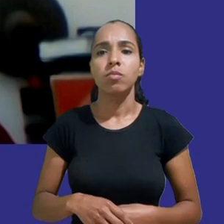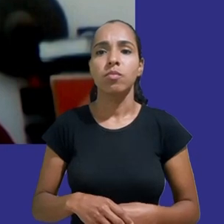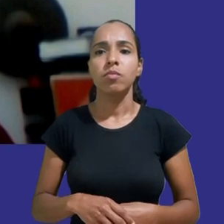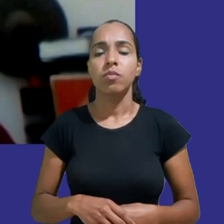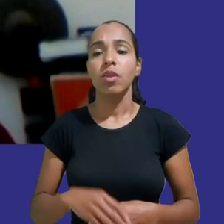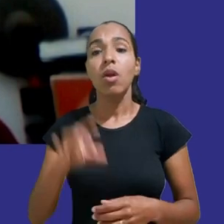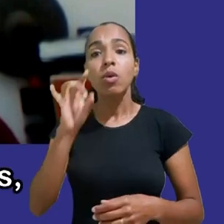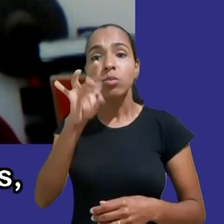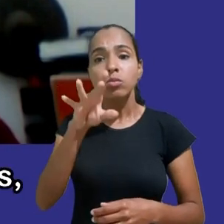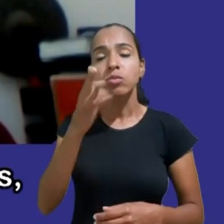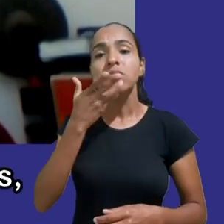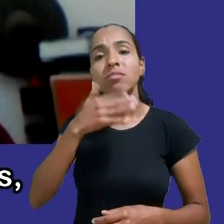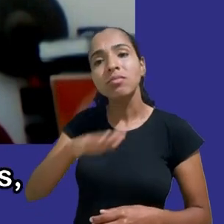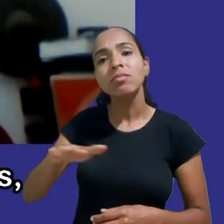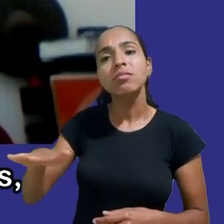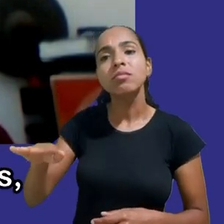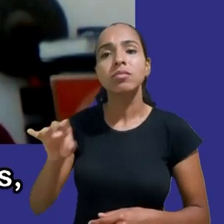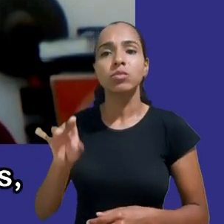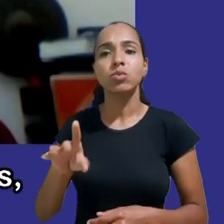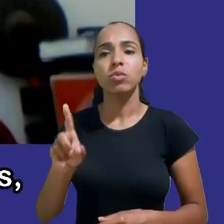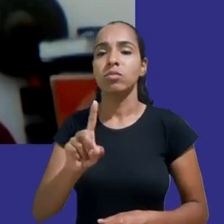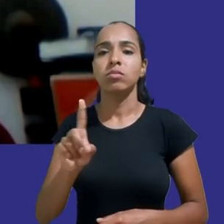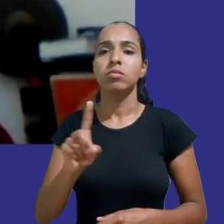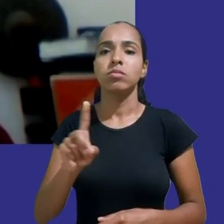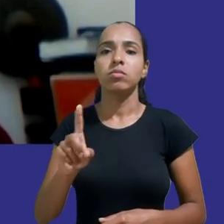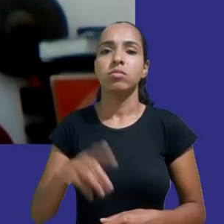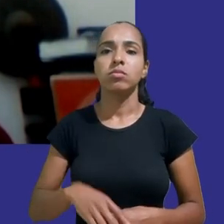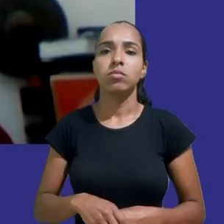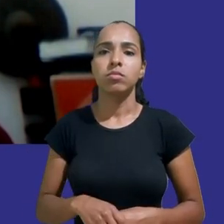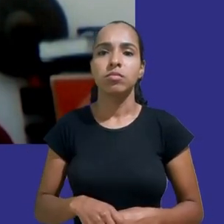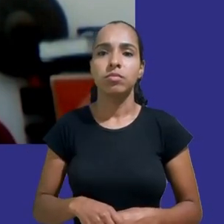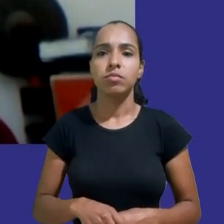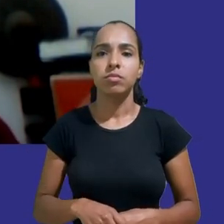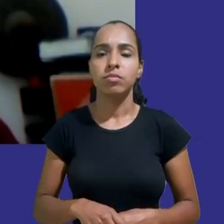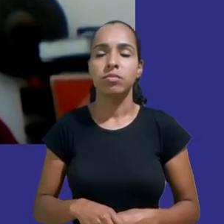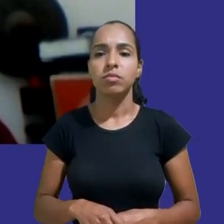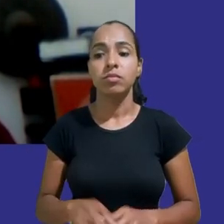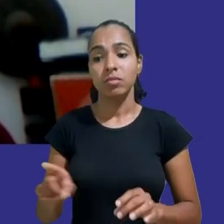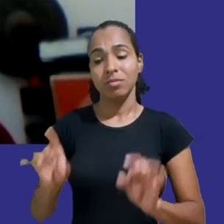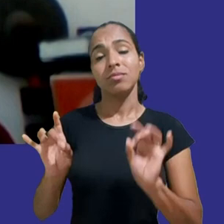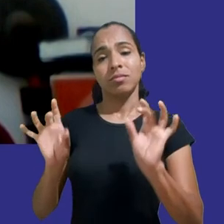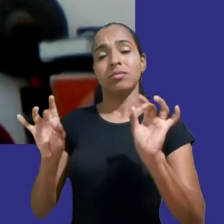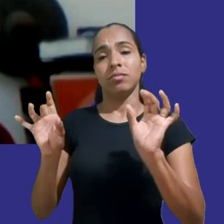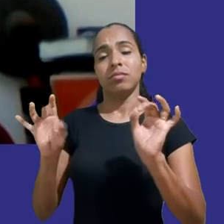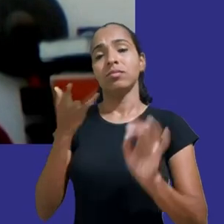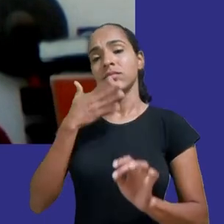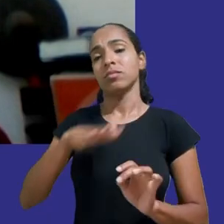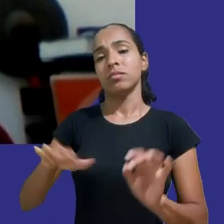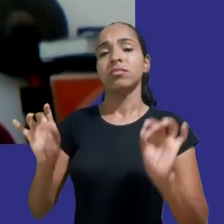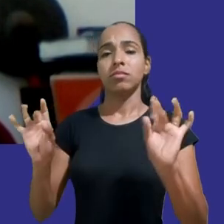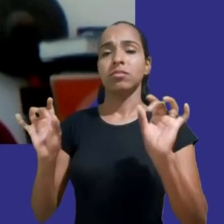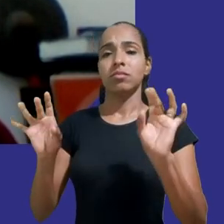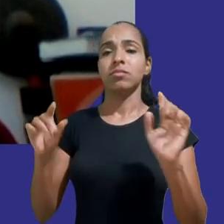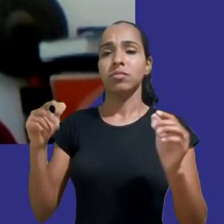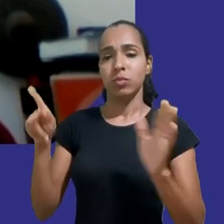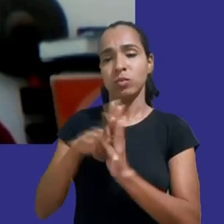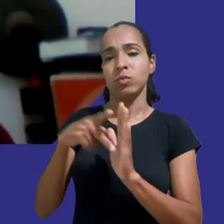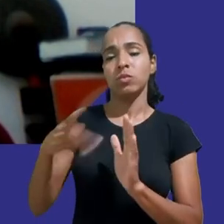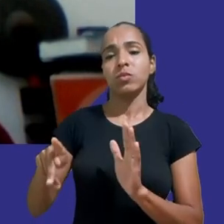ainda que o RGPD conceda proteção especial às crianças mas coleta de dados de forma geral